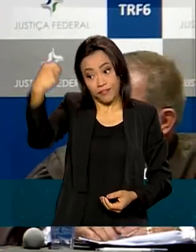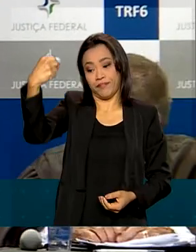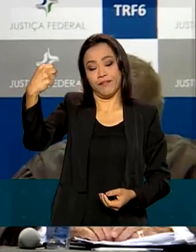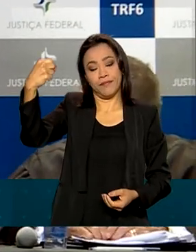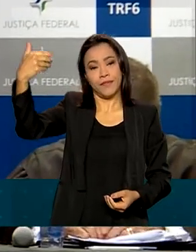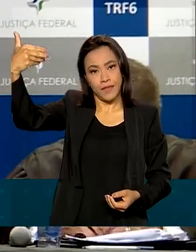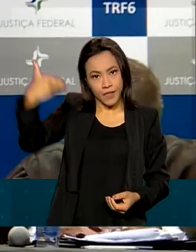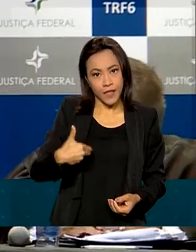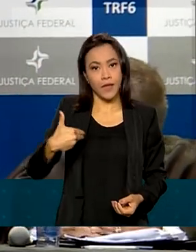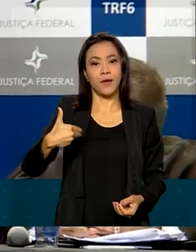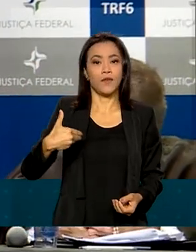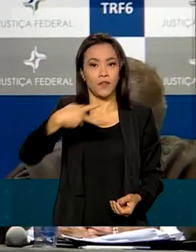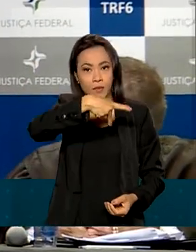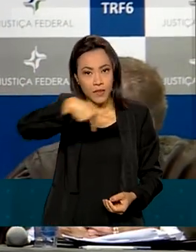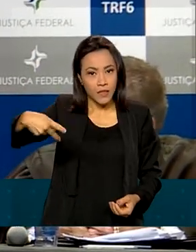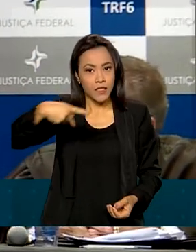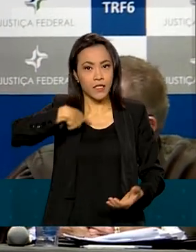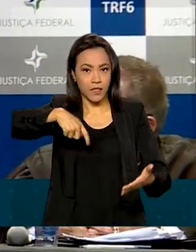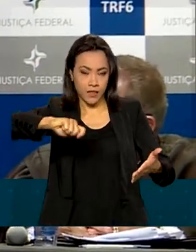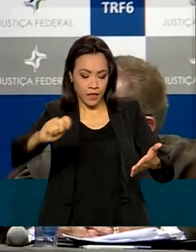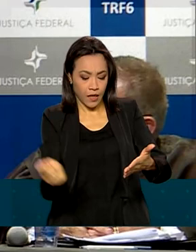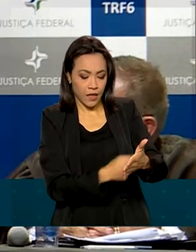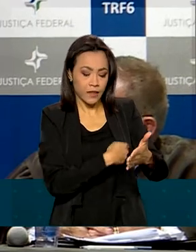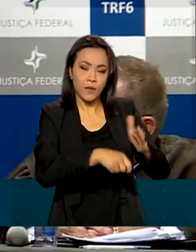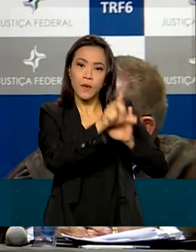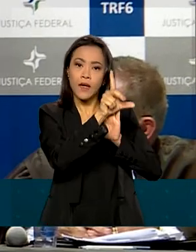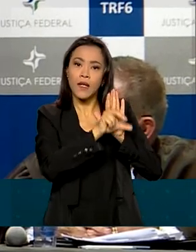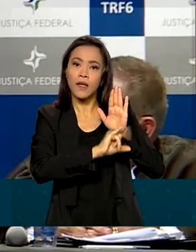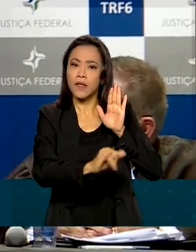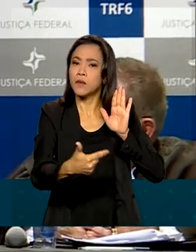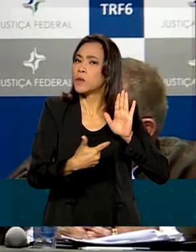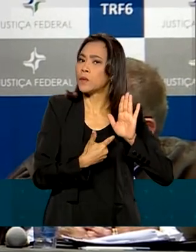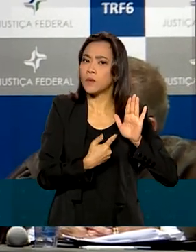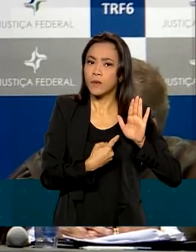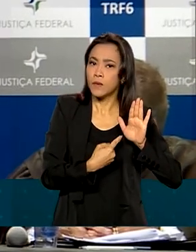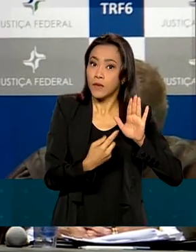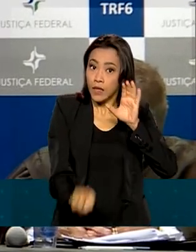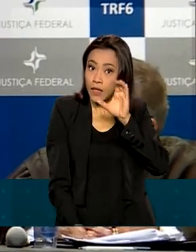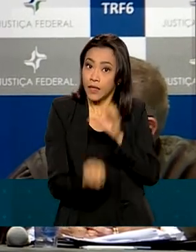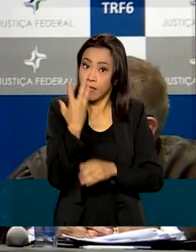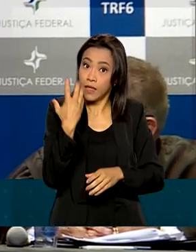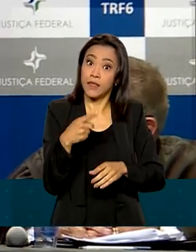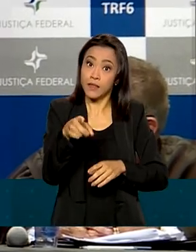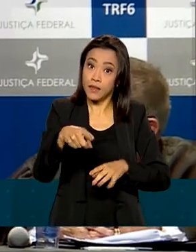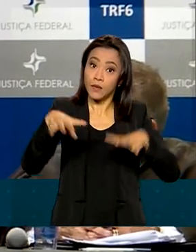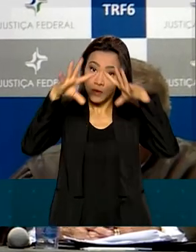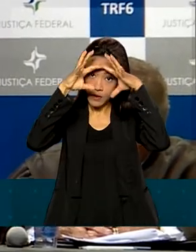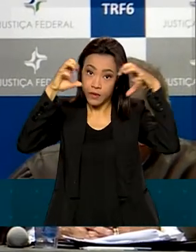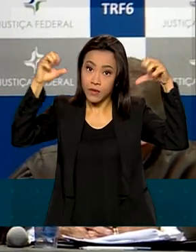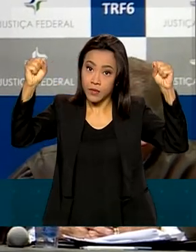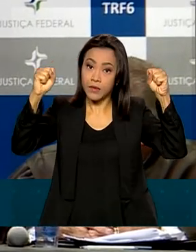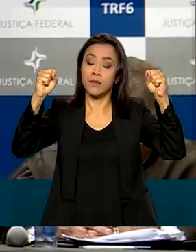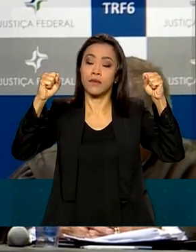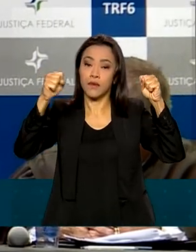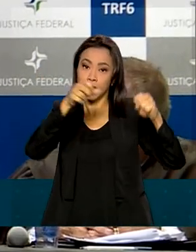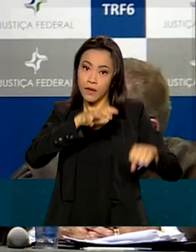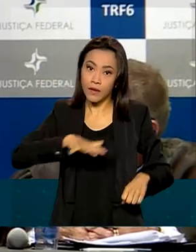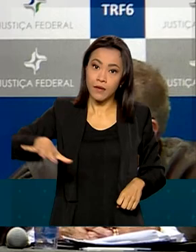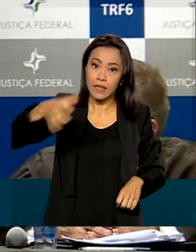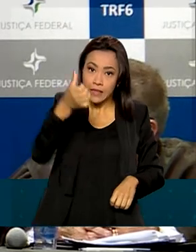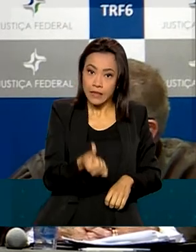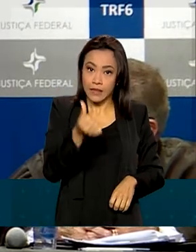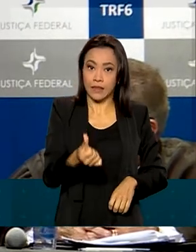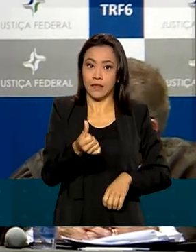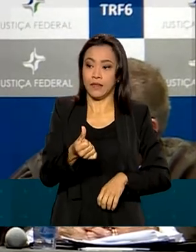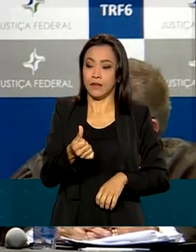que sancionou a lei da criação do Tribunal Regional Federal da Sexta